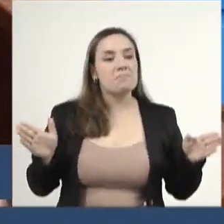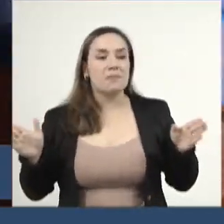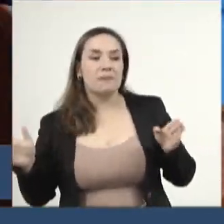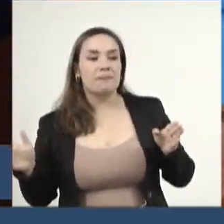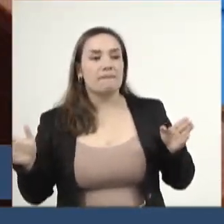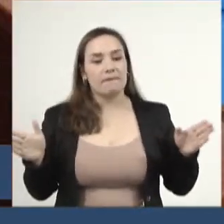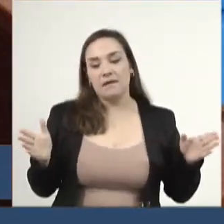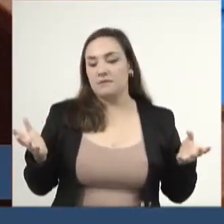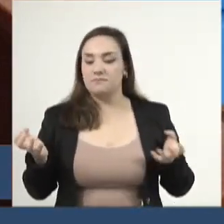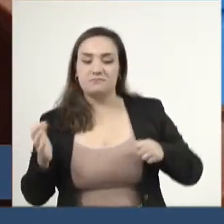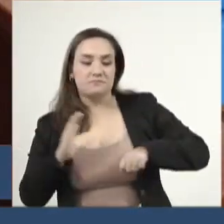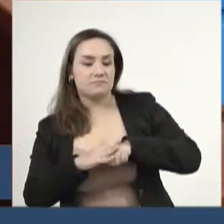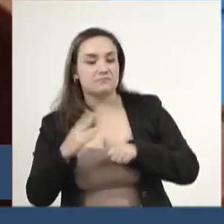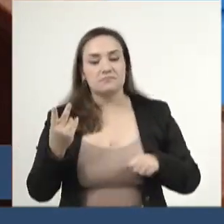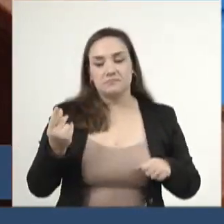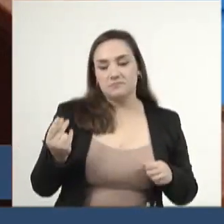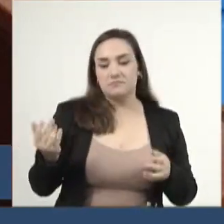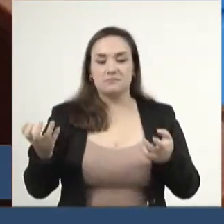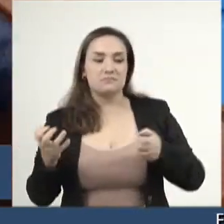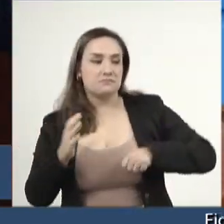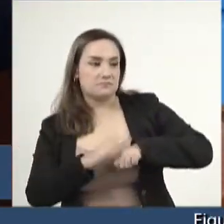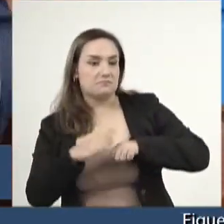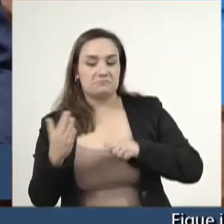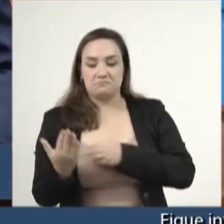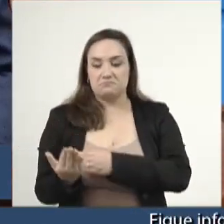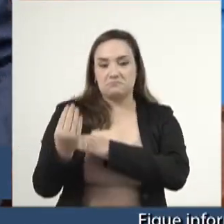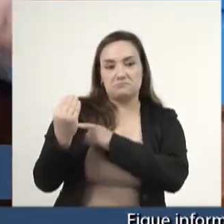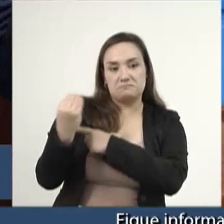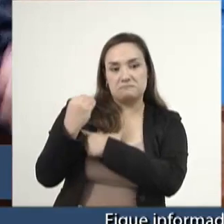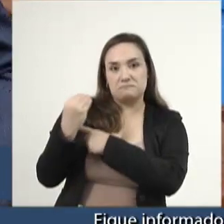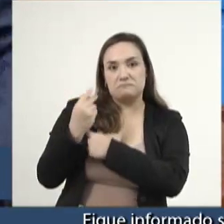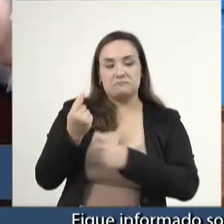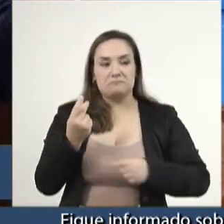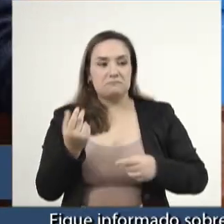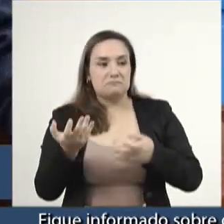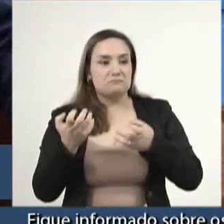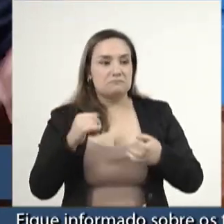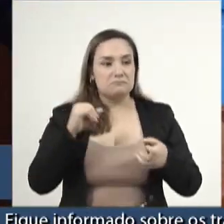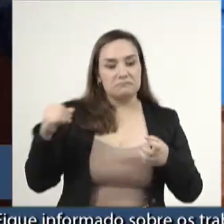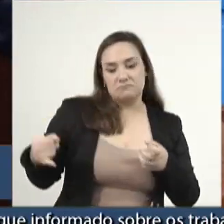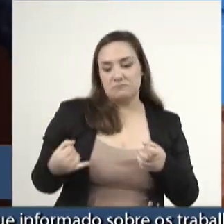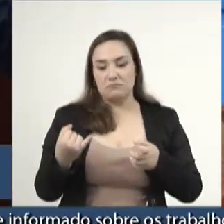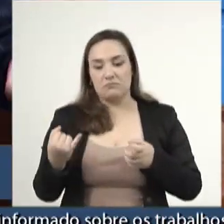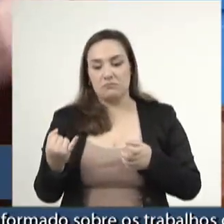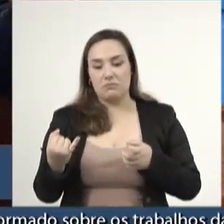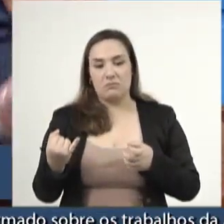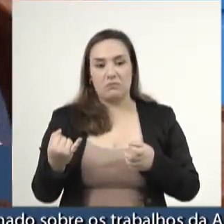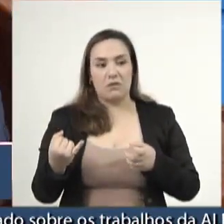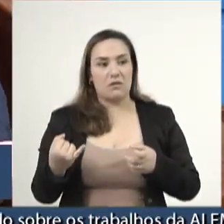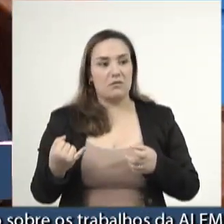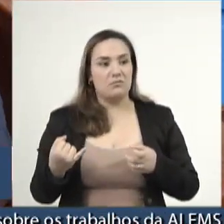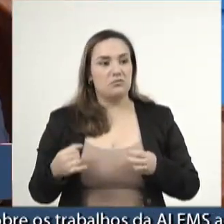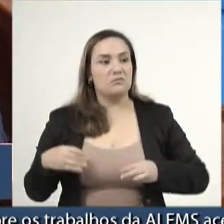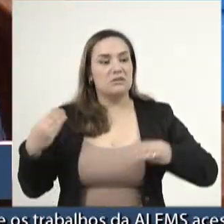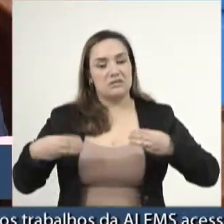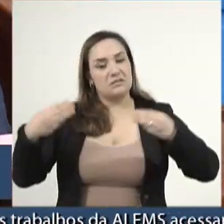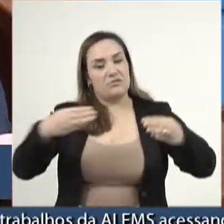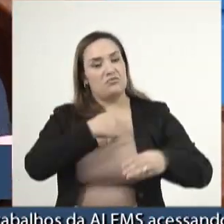mais dinheiro, quer sempre mais recurso, quer espaço nos ministérios do governo, que ele não ajudou a eleger.